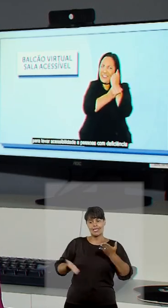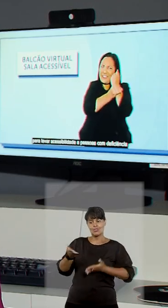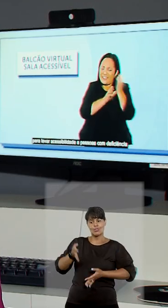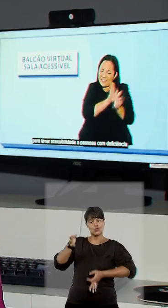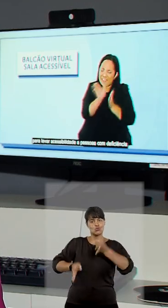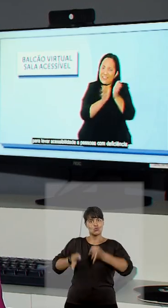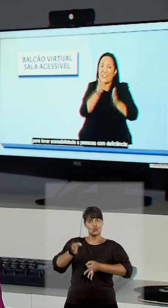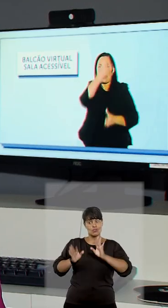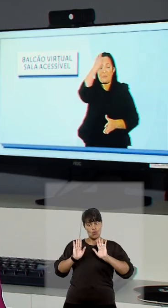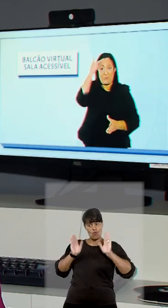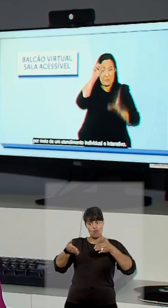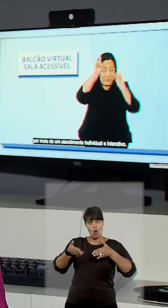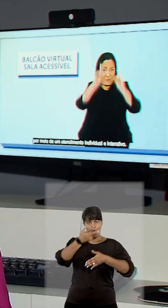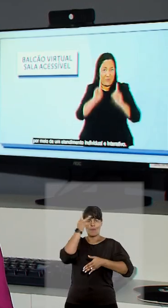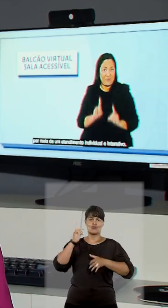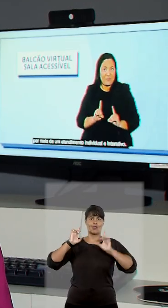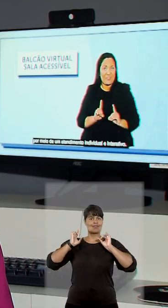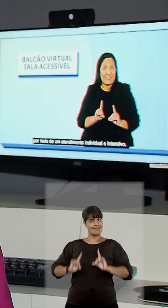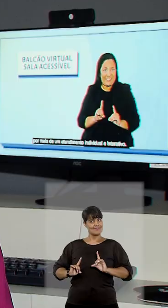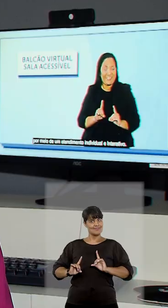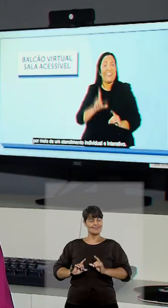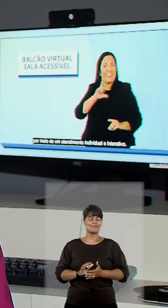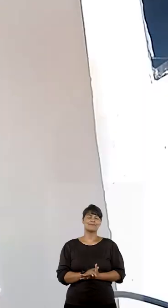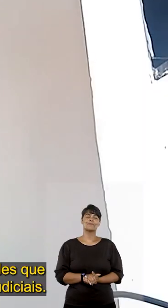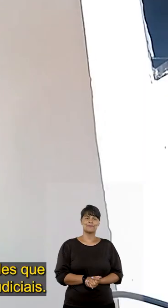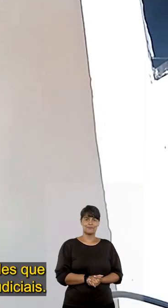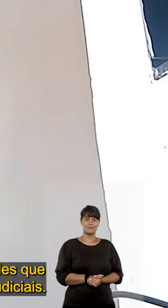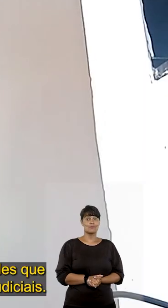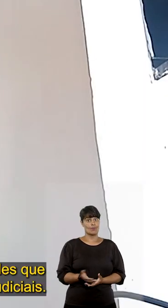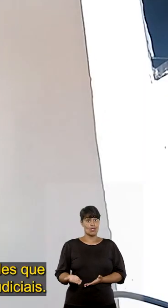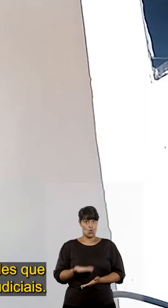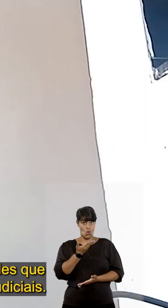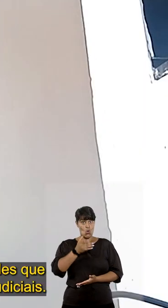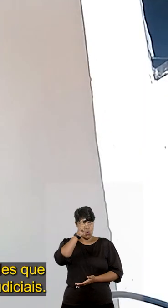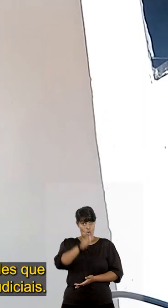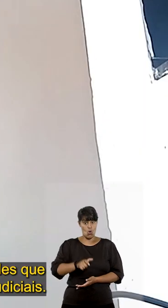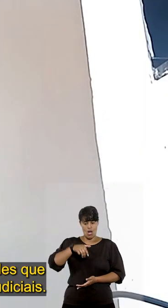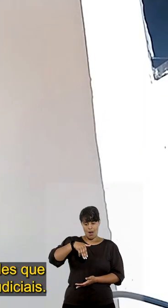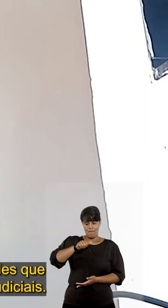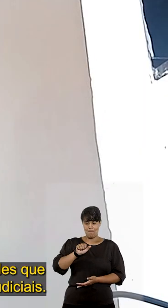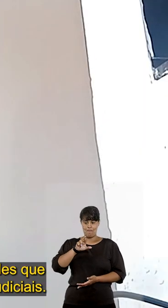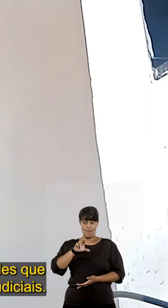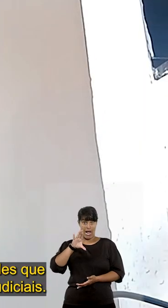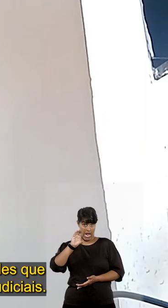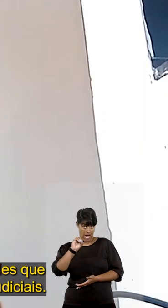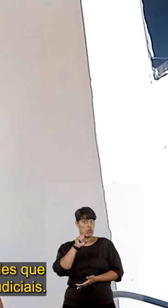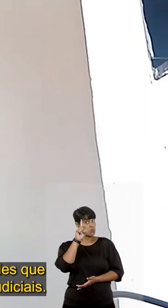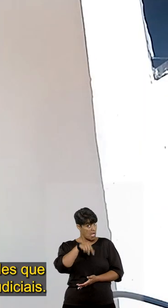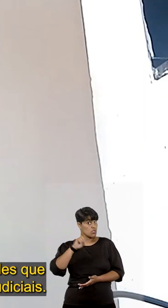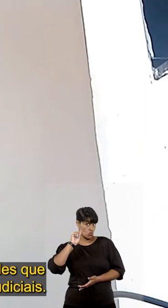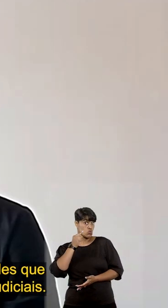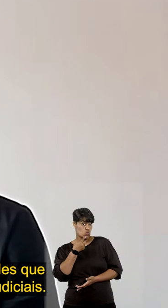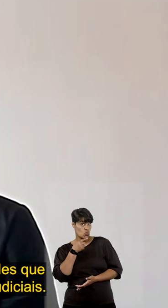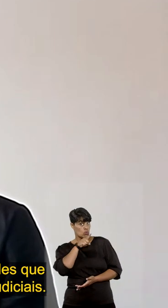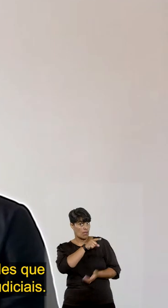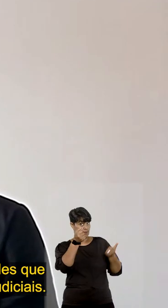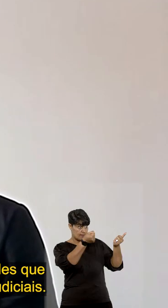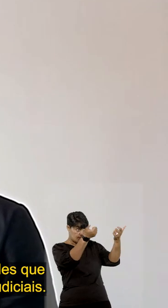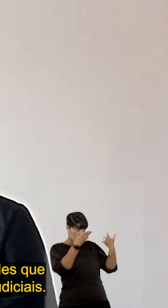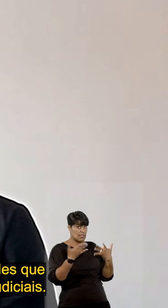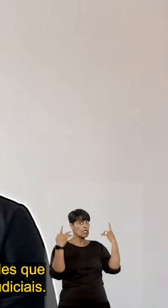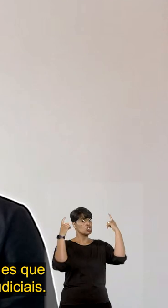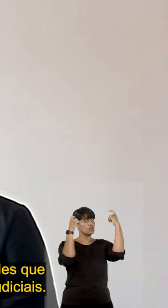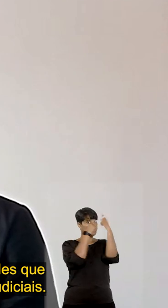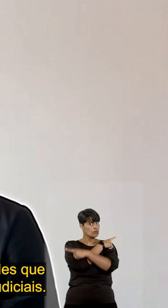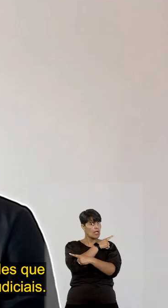judicial voltado a pessoas com deficiência. Marcos da Silva é surdo e conta as dificuldades que já teve